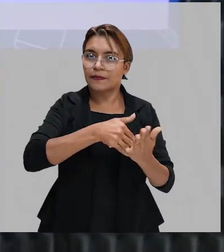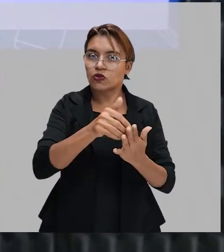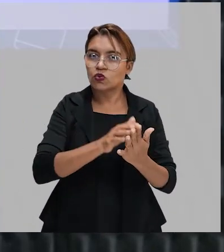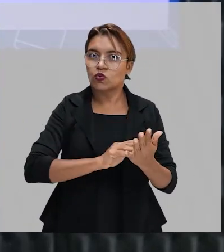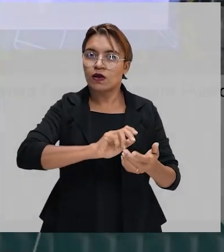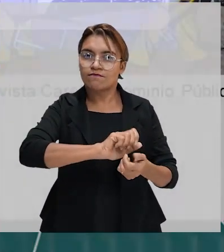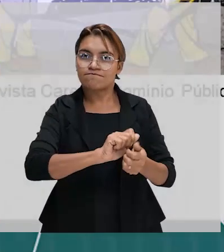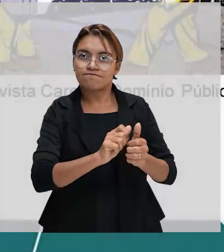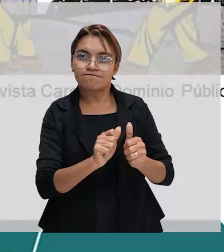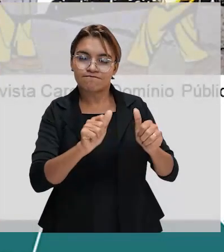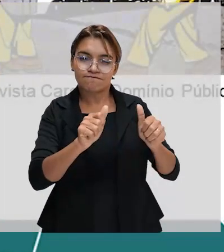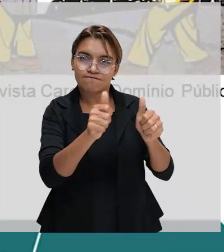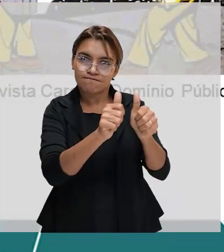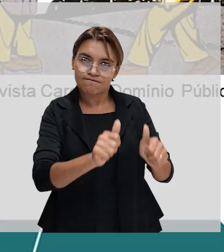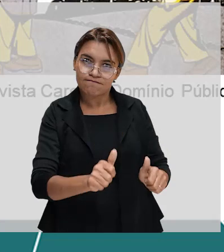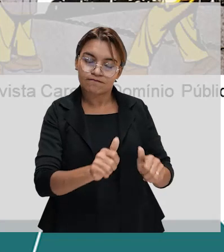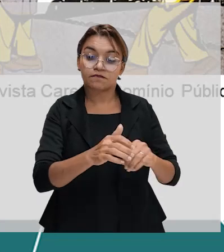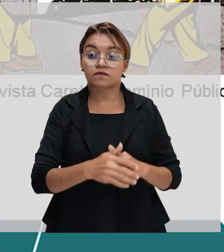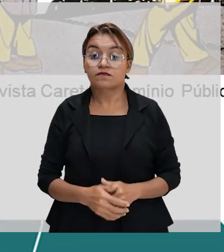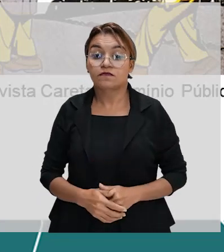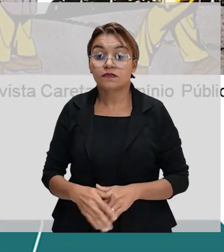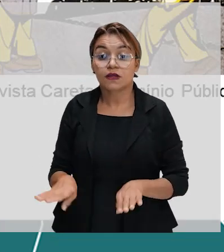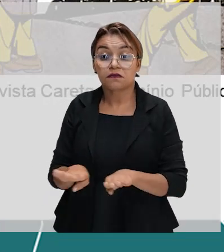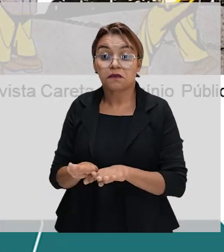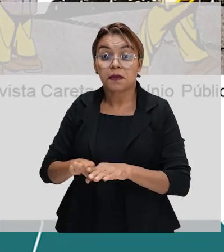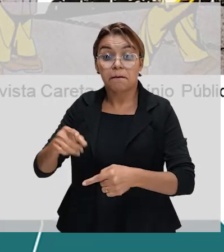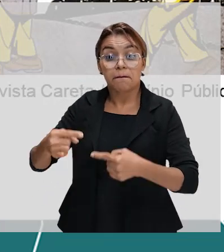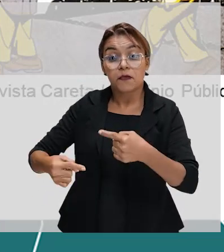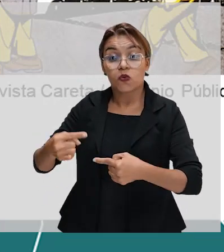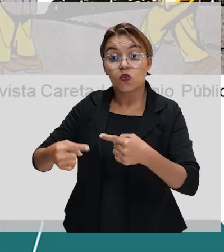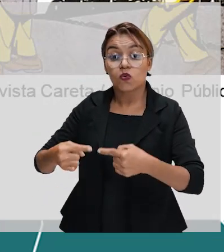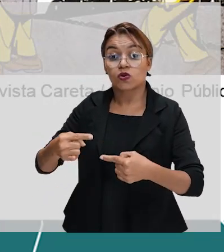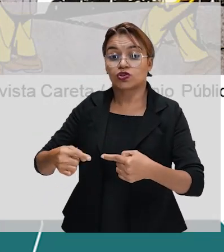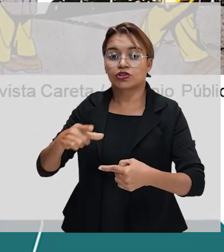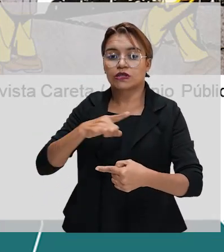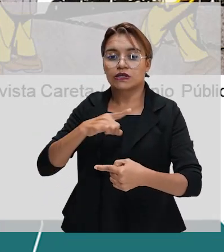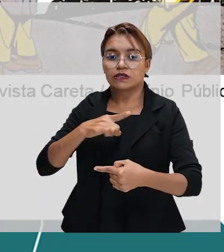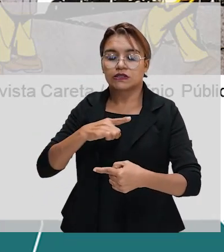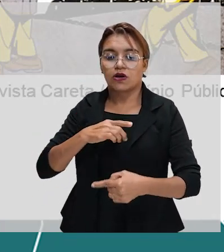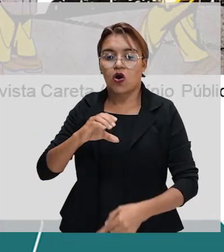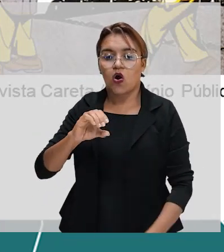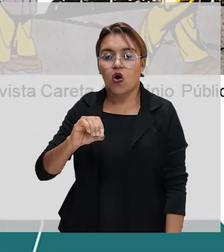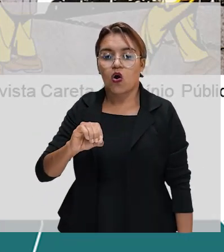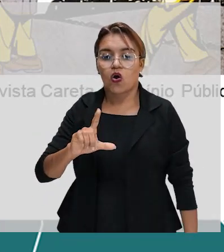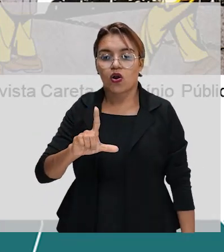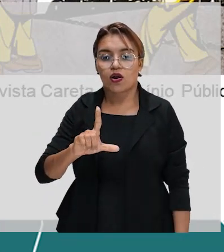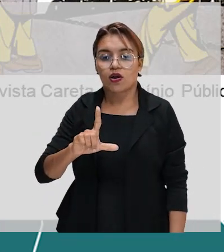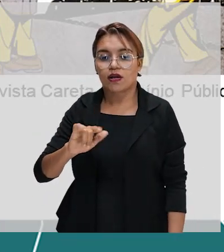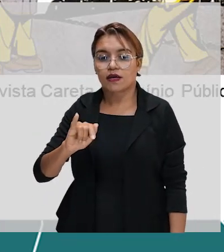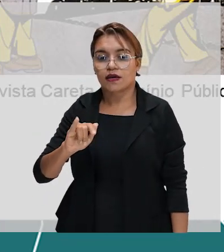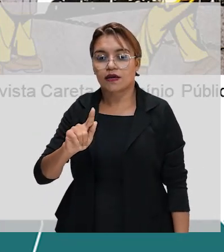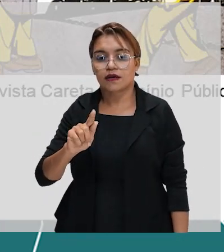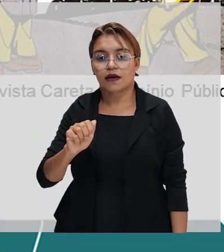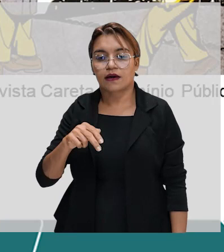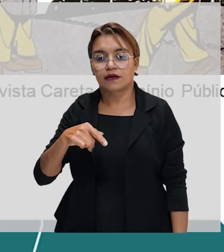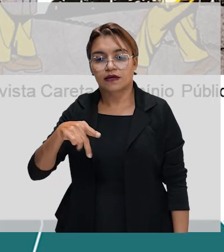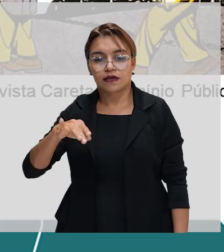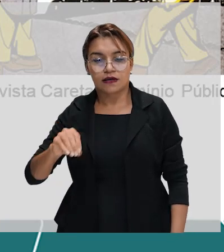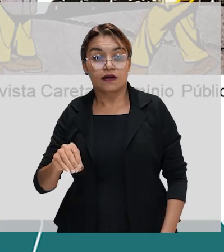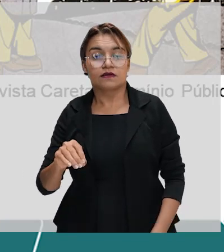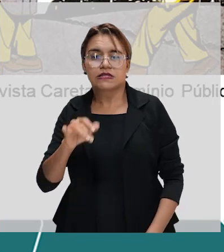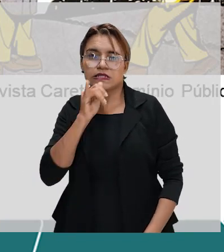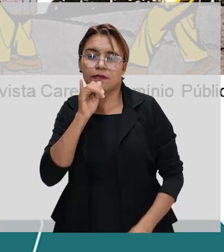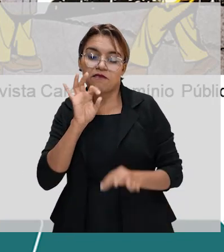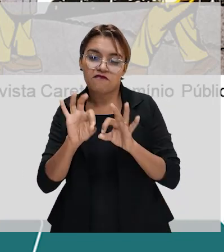tá certo? A política era dirigida por oligarquia, né? Famílias